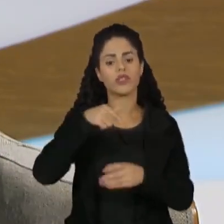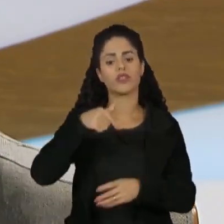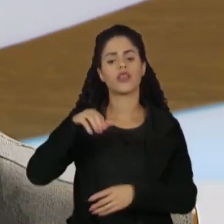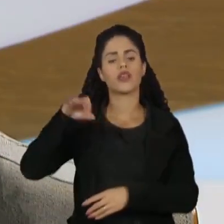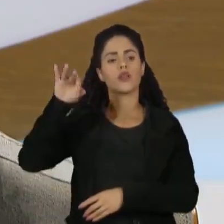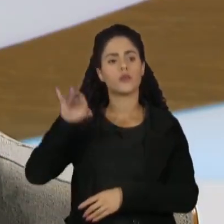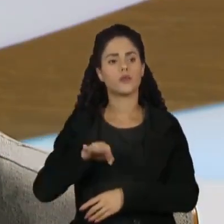votei pela mudança.